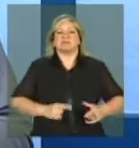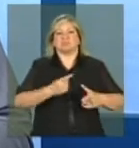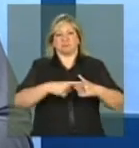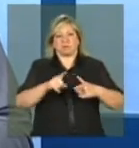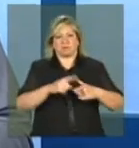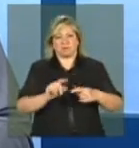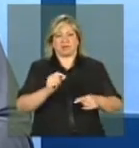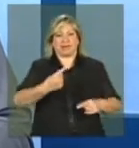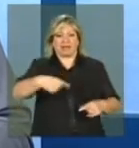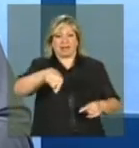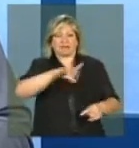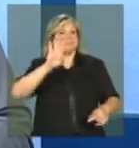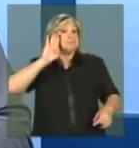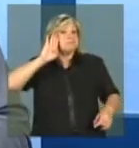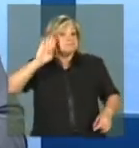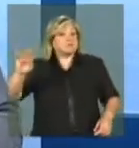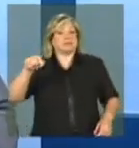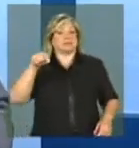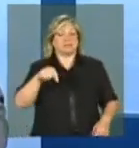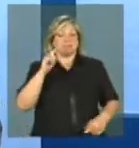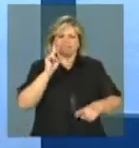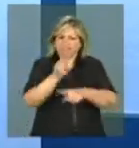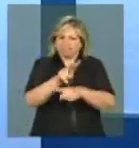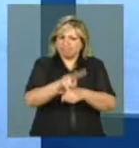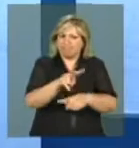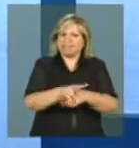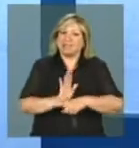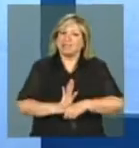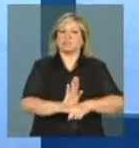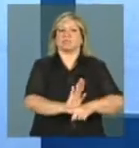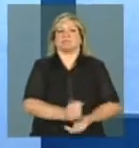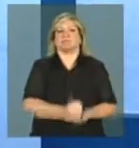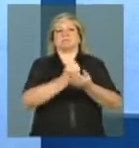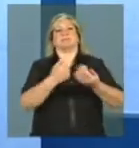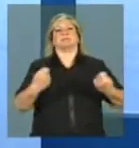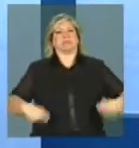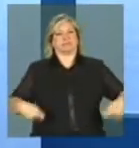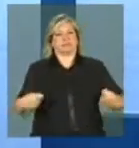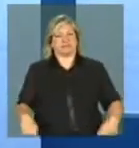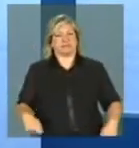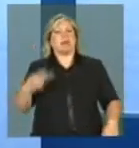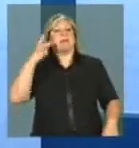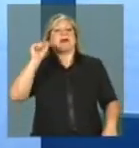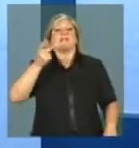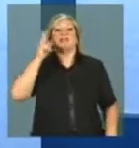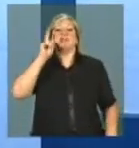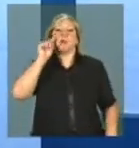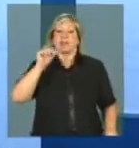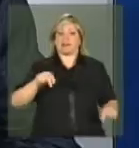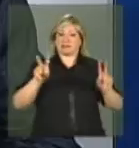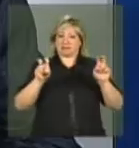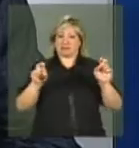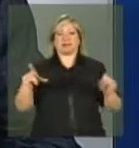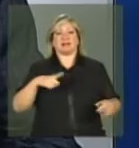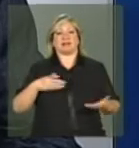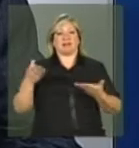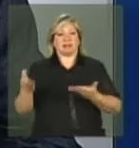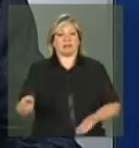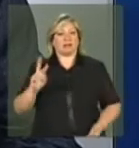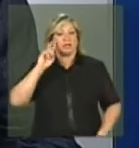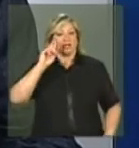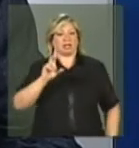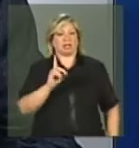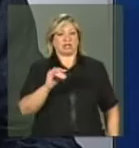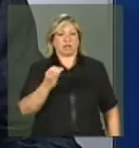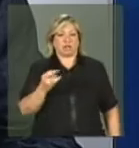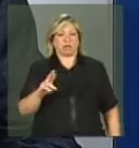consideradas prioritárias para o acompanhamento familiar. Para falar sobre essa questão, estão conosco o diretor de condicionalidades